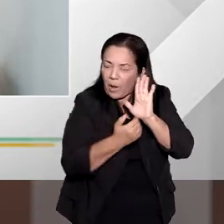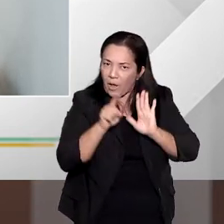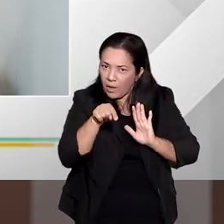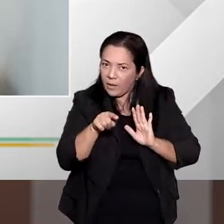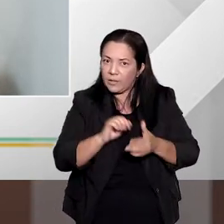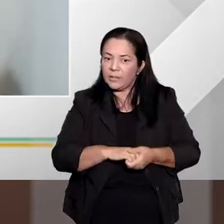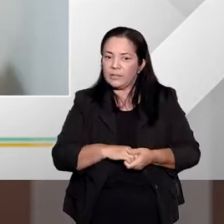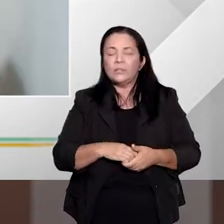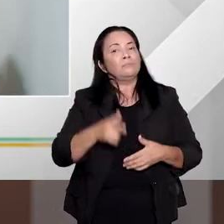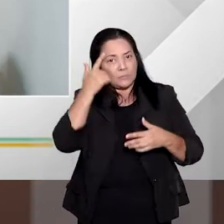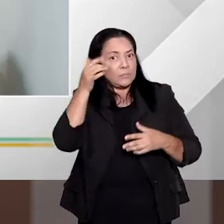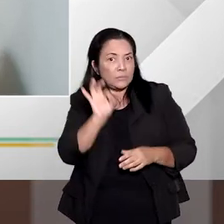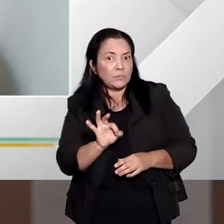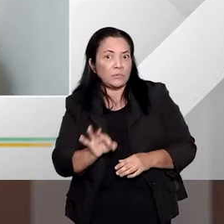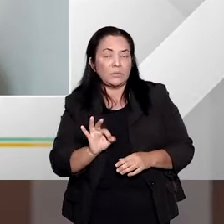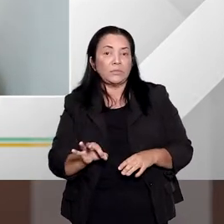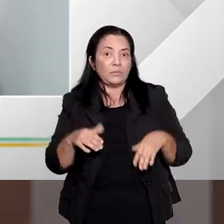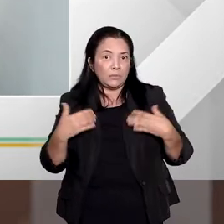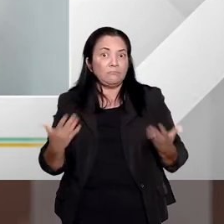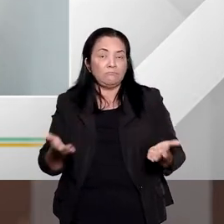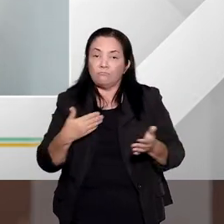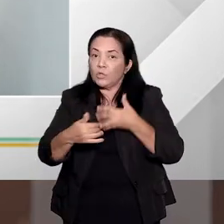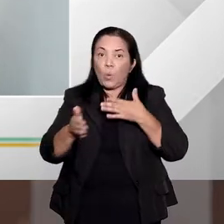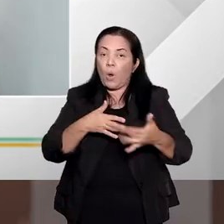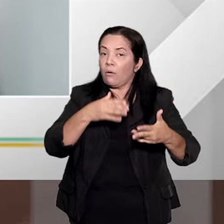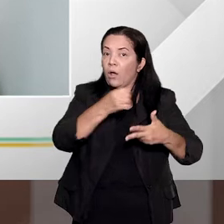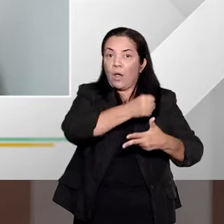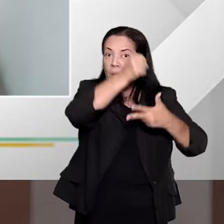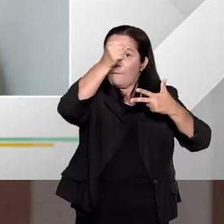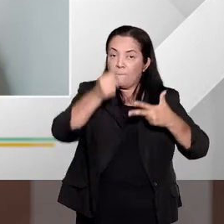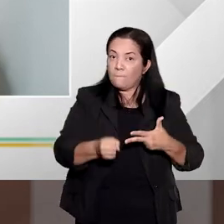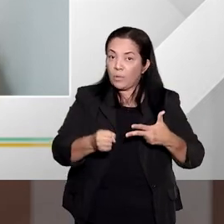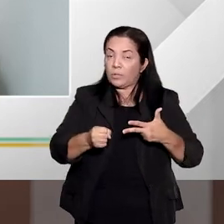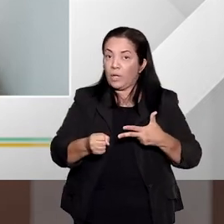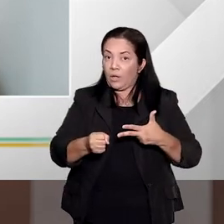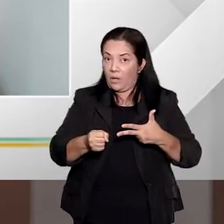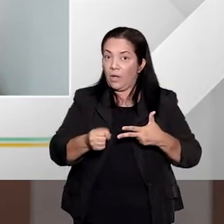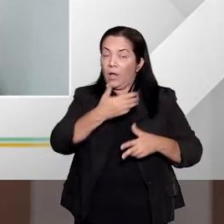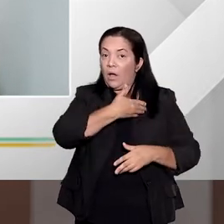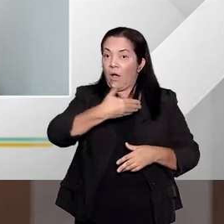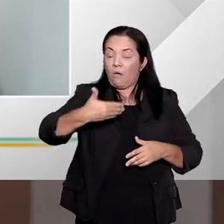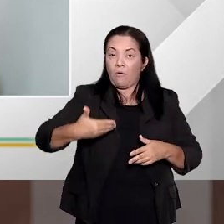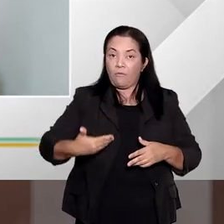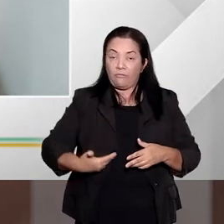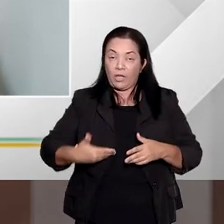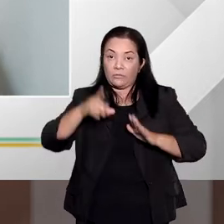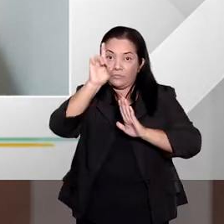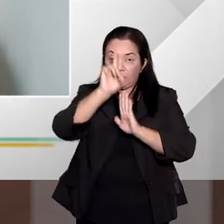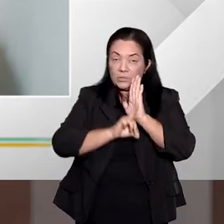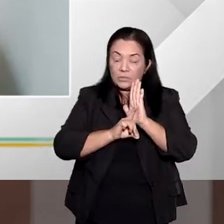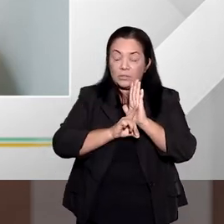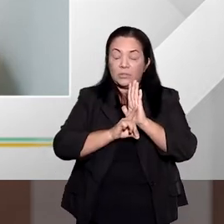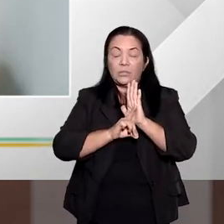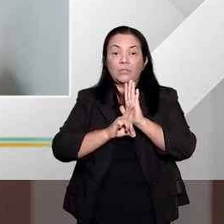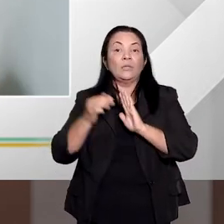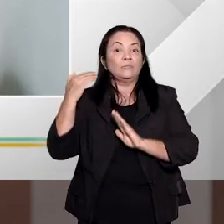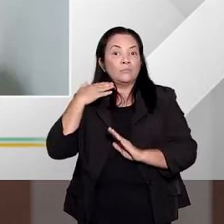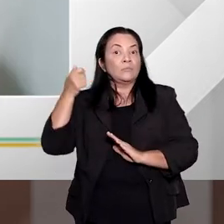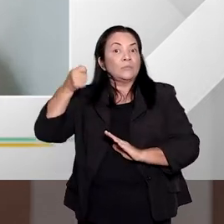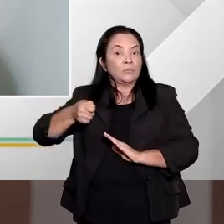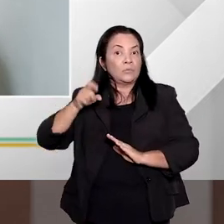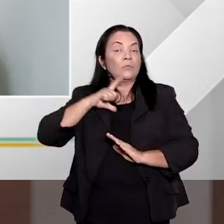É, com certeza, né, como todo poder, né, no Estado Democrático de Direito, não é um poder absoluto, ele encontra